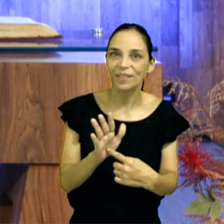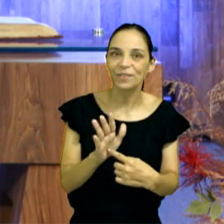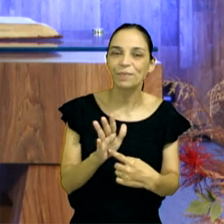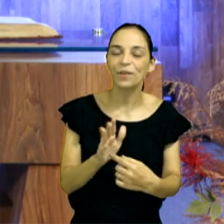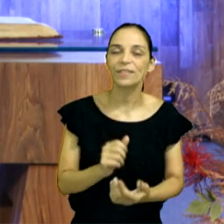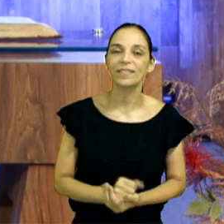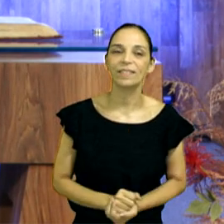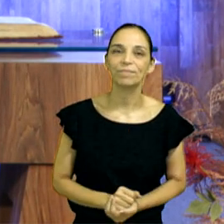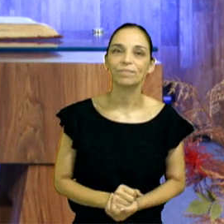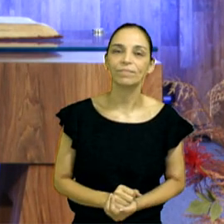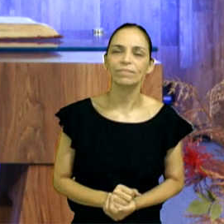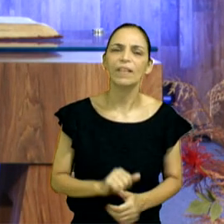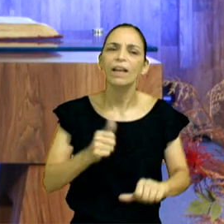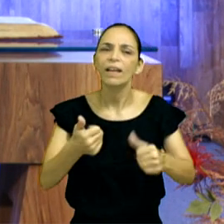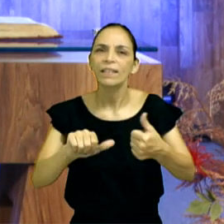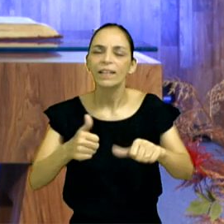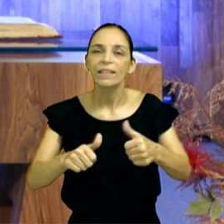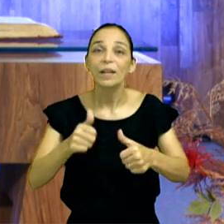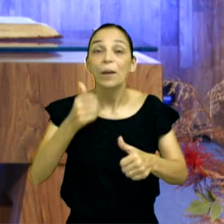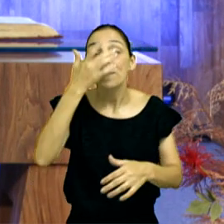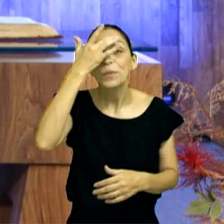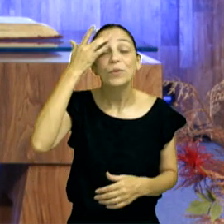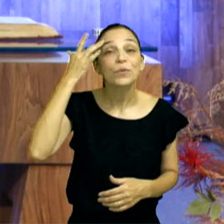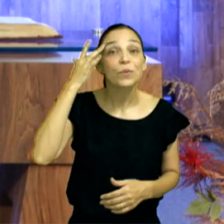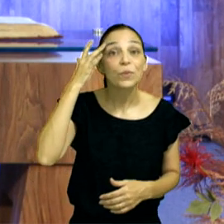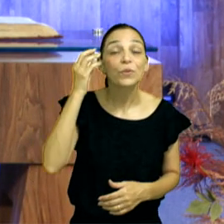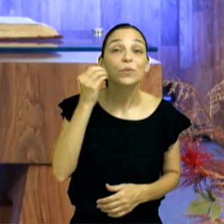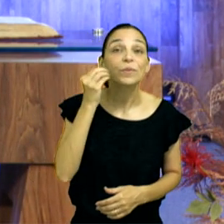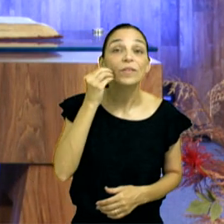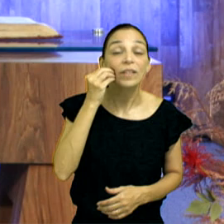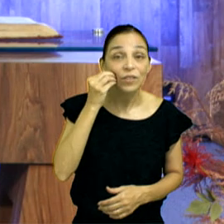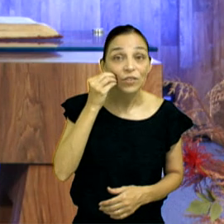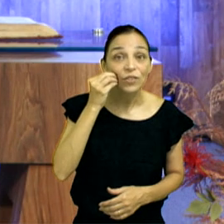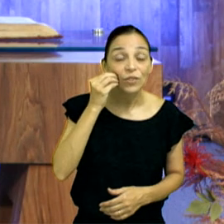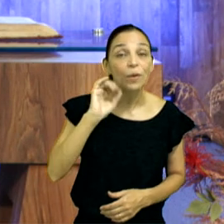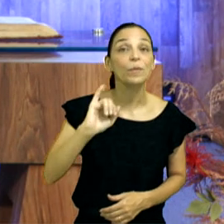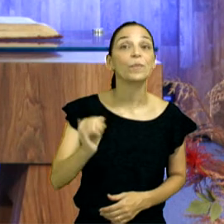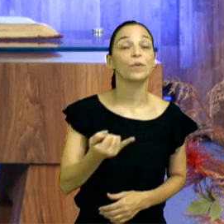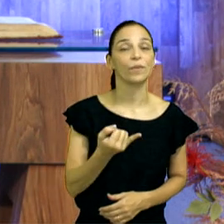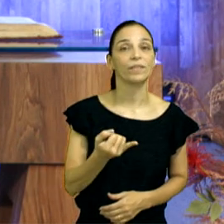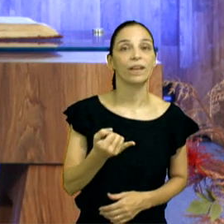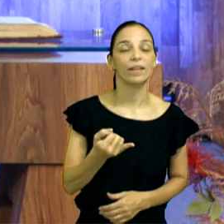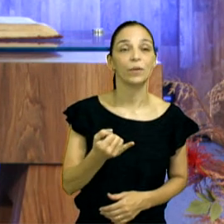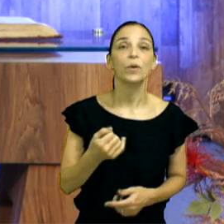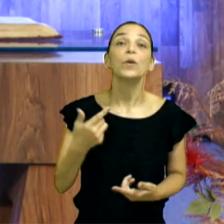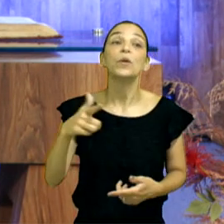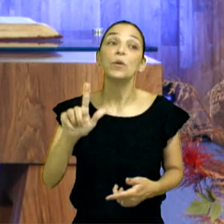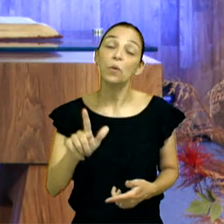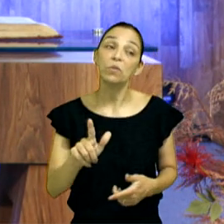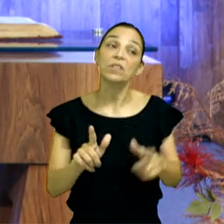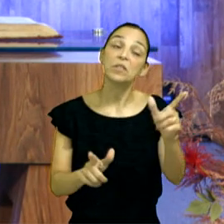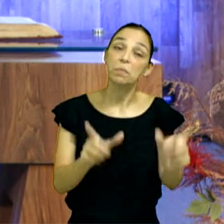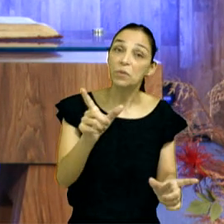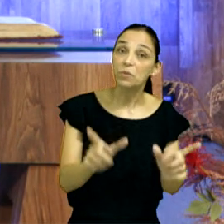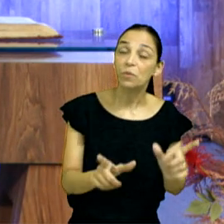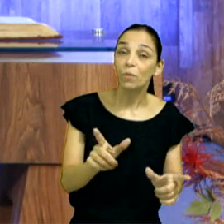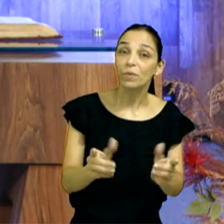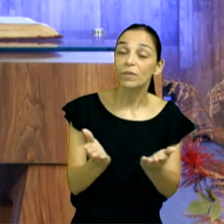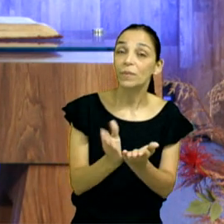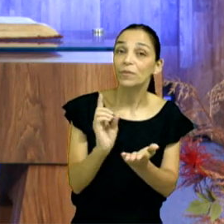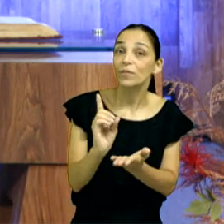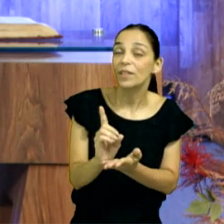analisarmos como exemplo de pessoas que aproveitaram bem as oportunidades e algumas que não aproveitaram bem as suas oportunidades.